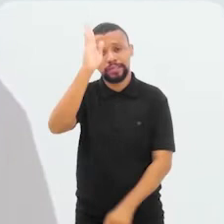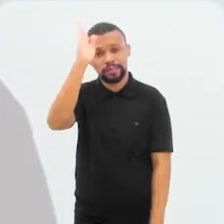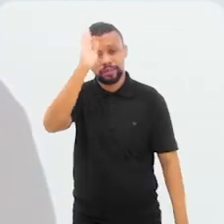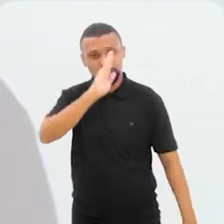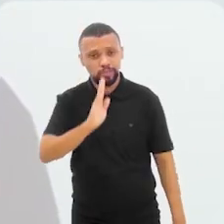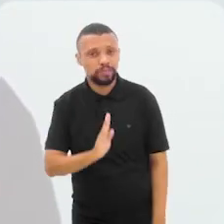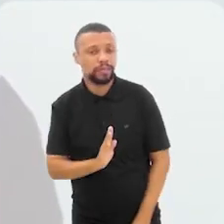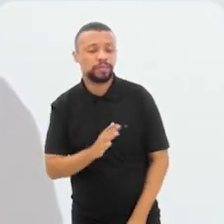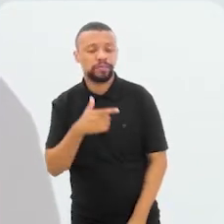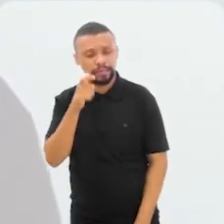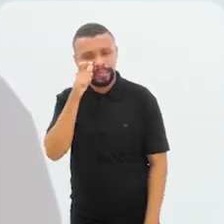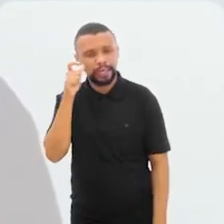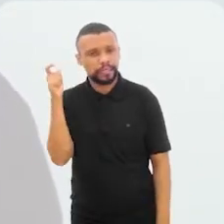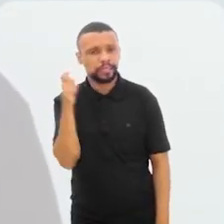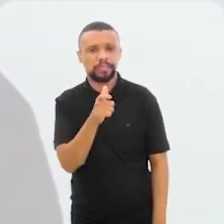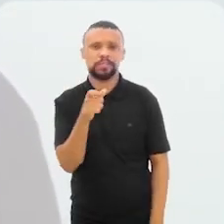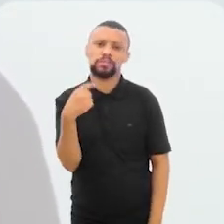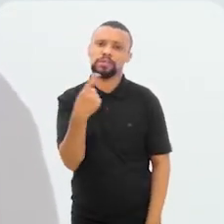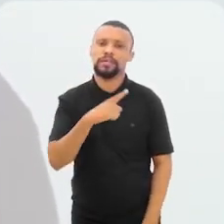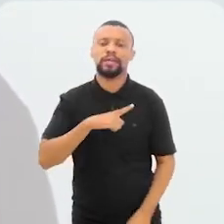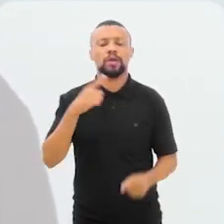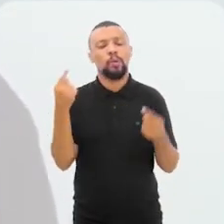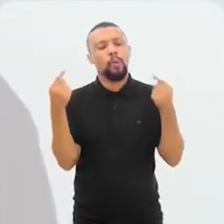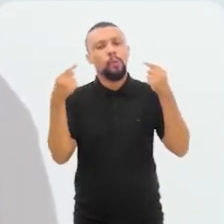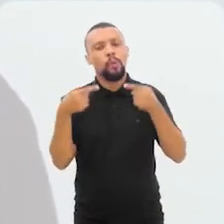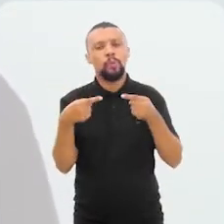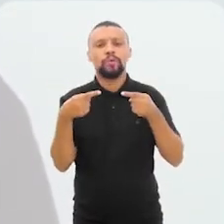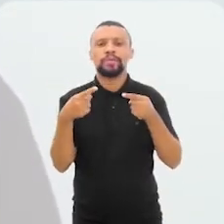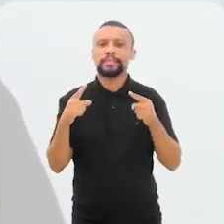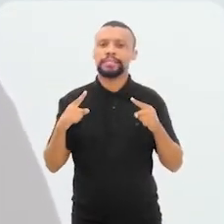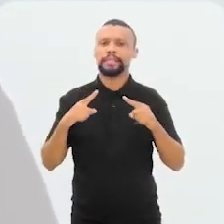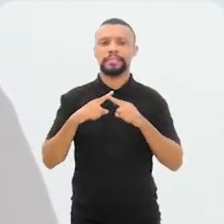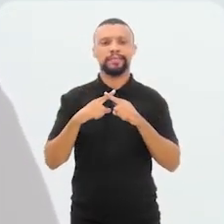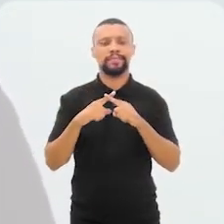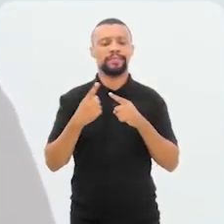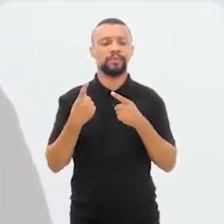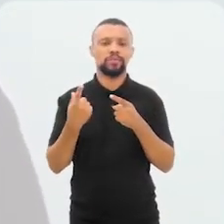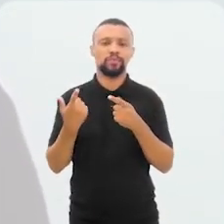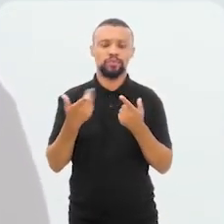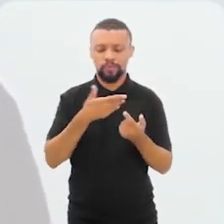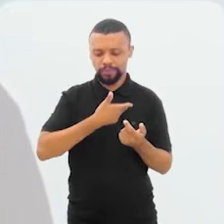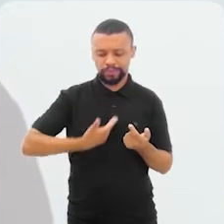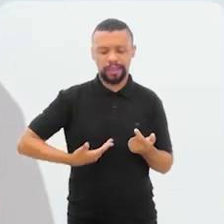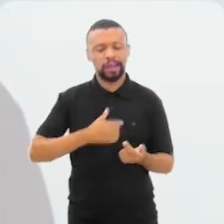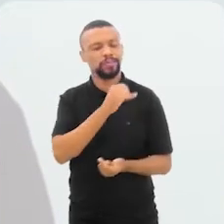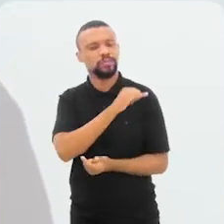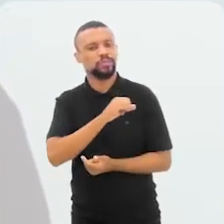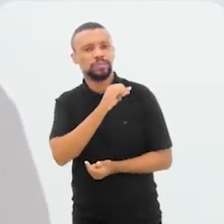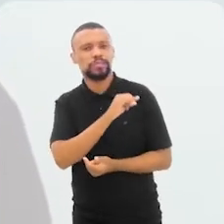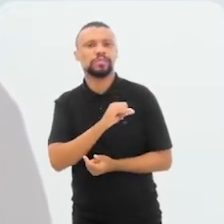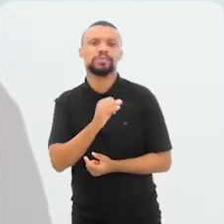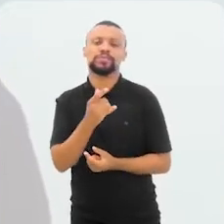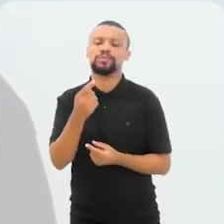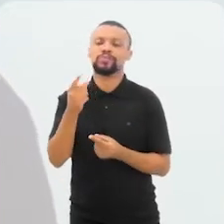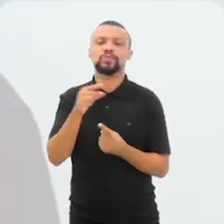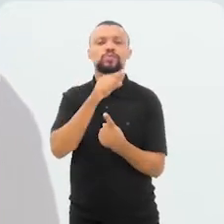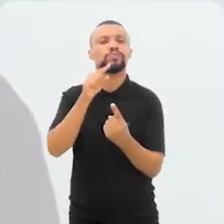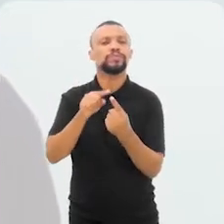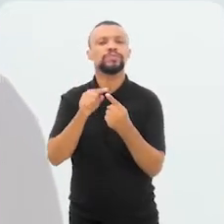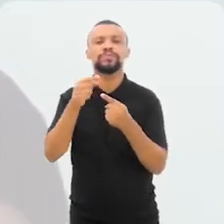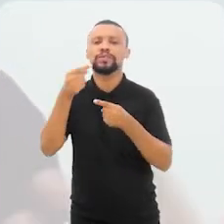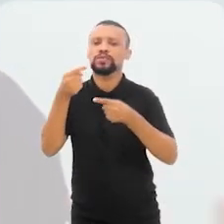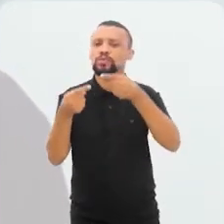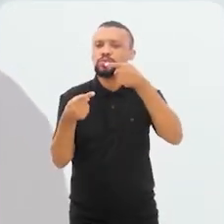porque é interessante, a gente tem todo um desafio quanto o Estado do Rio de Janeiro dentro de